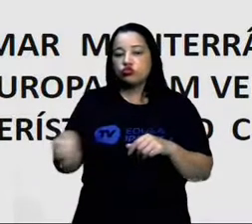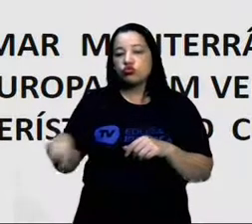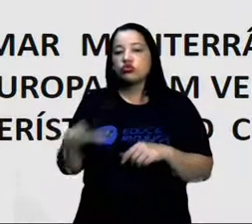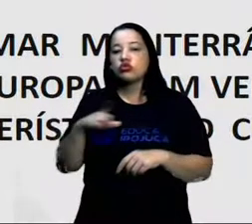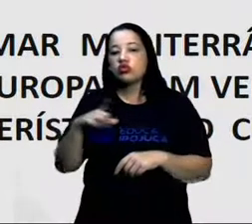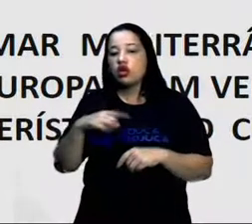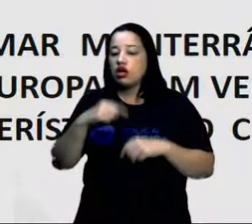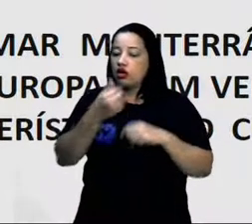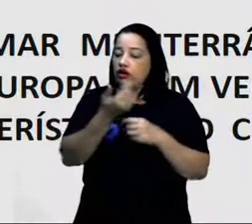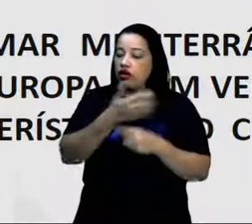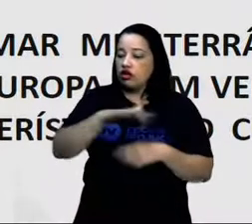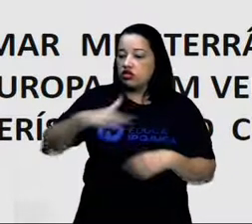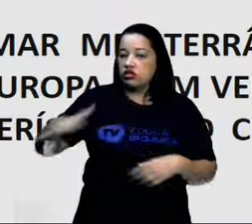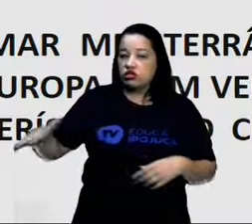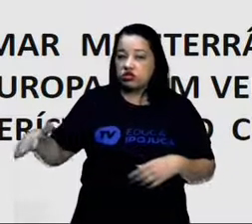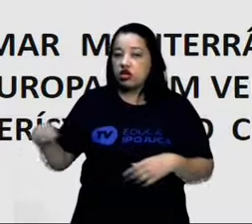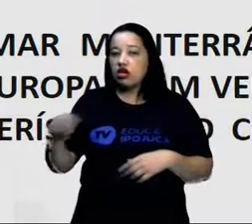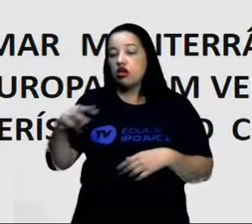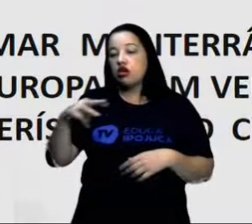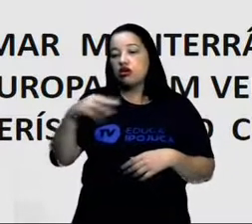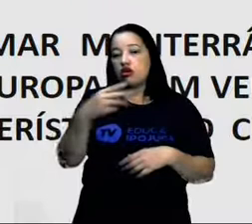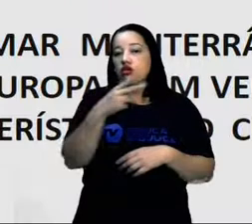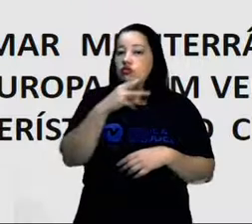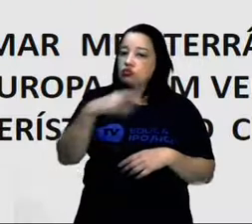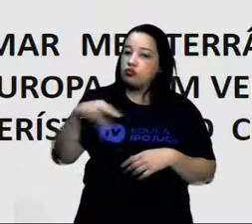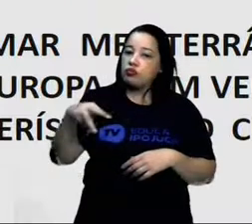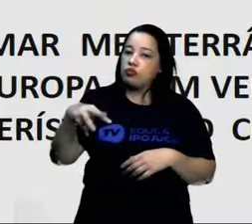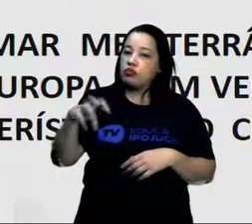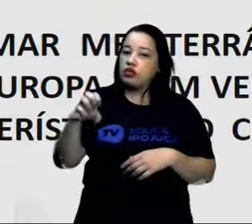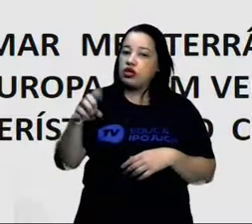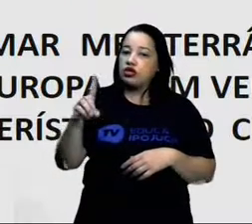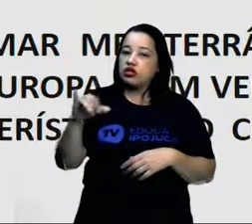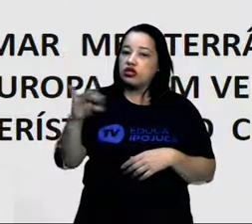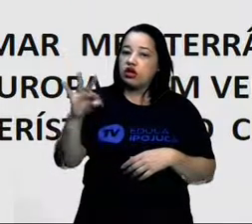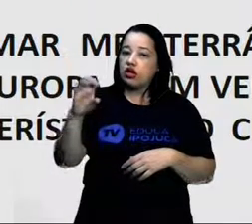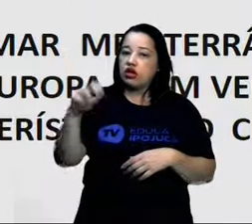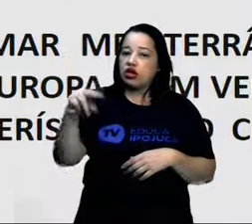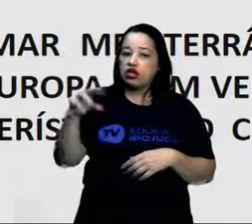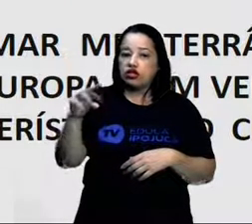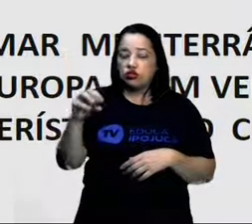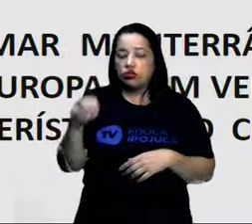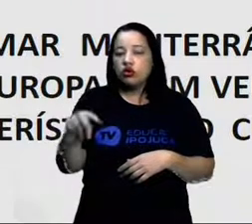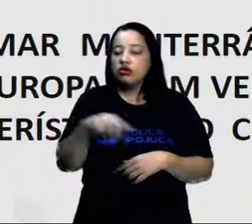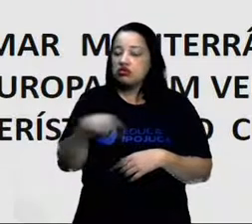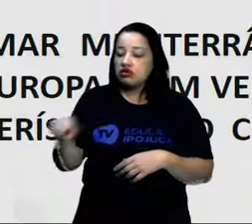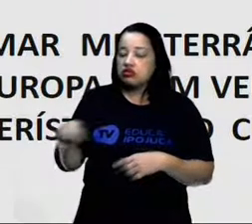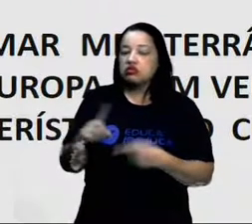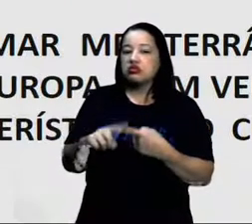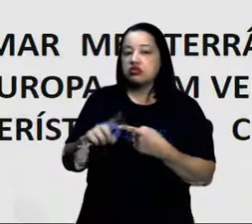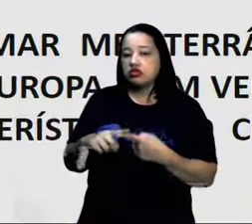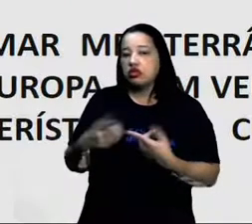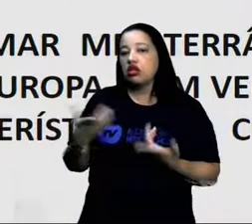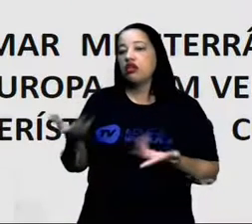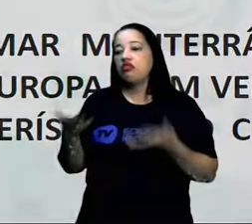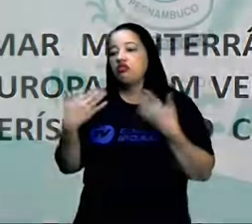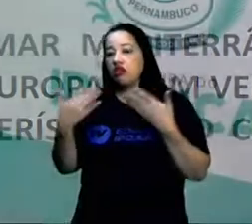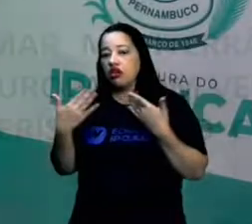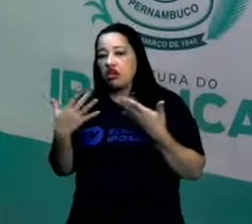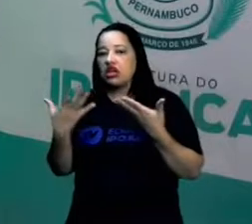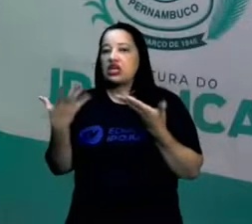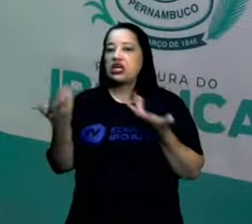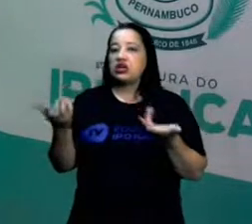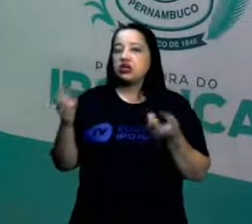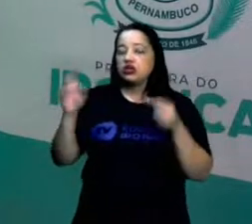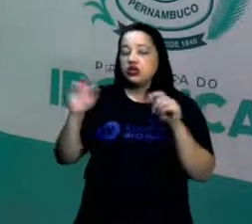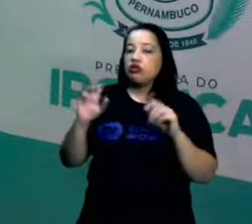apresentam as médias térmicas mais altas da Europa, com verões secos e invernos chuvosos,